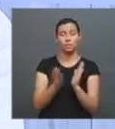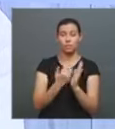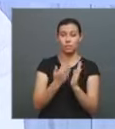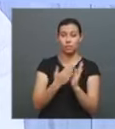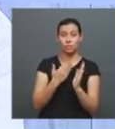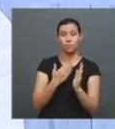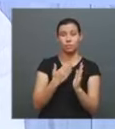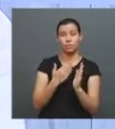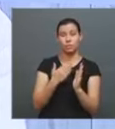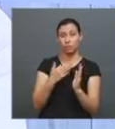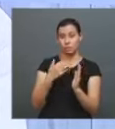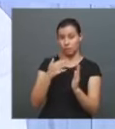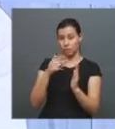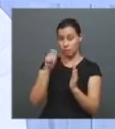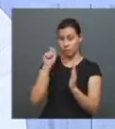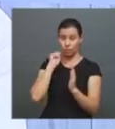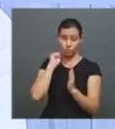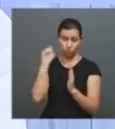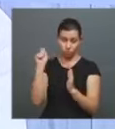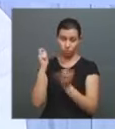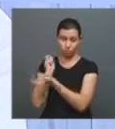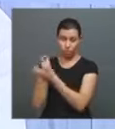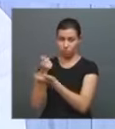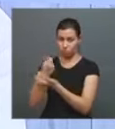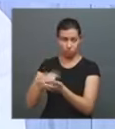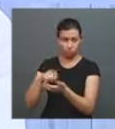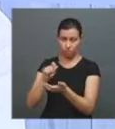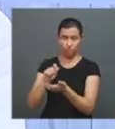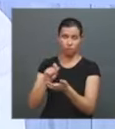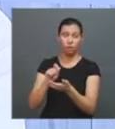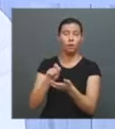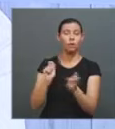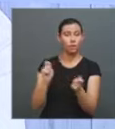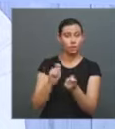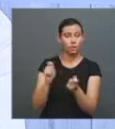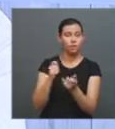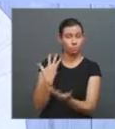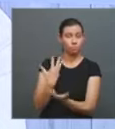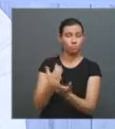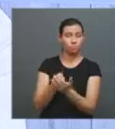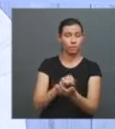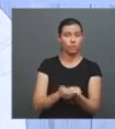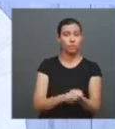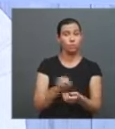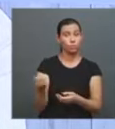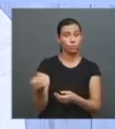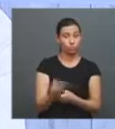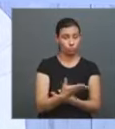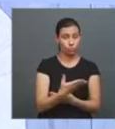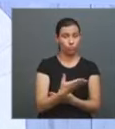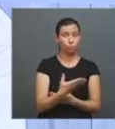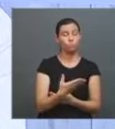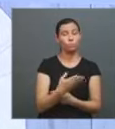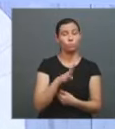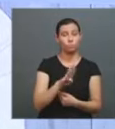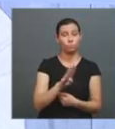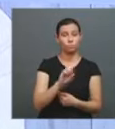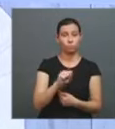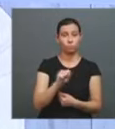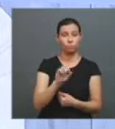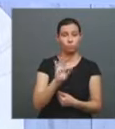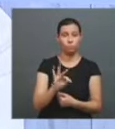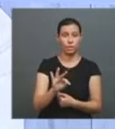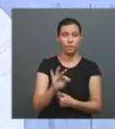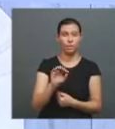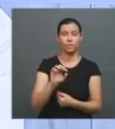governo, então estão gratuitos. Agora, livro novo, um best-seller da vida, é o que você está com vontade ali. Você está com